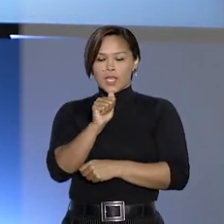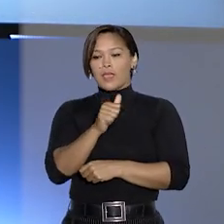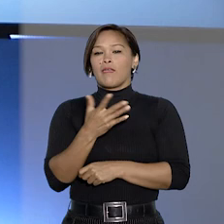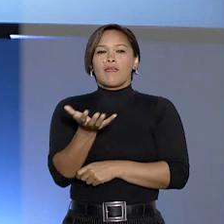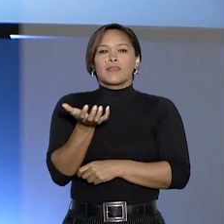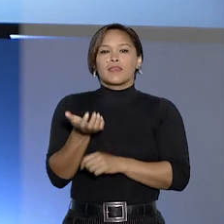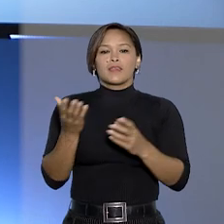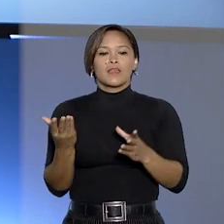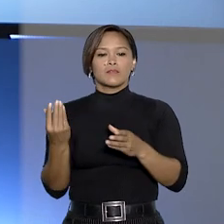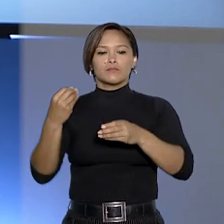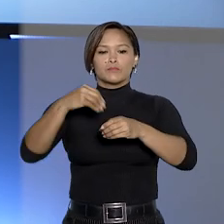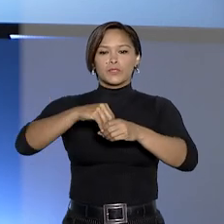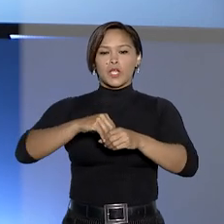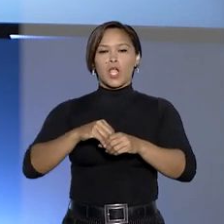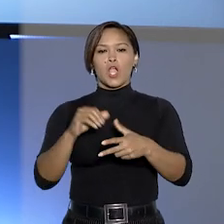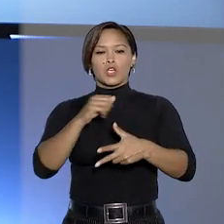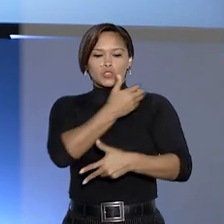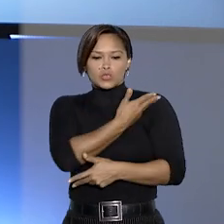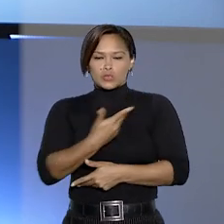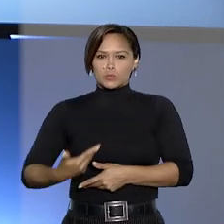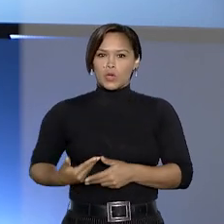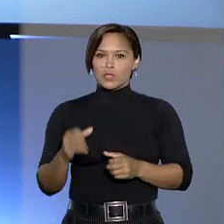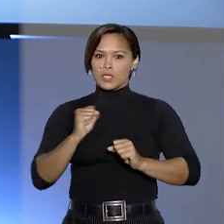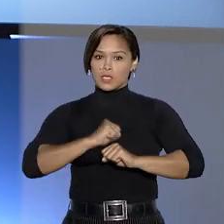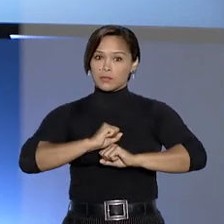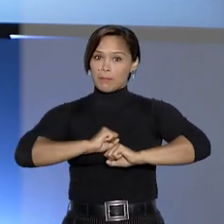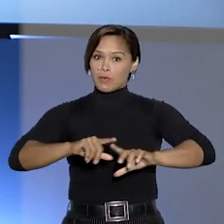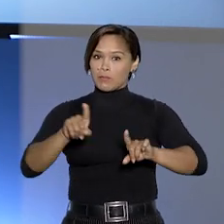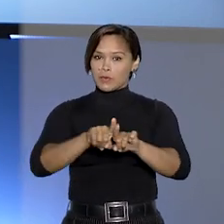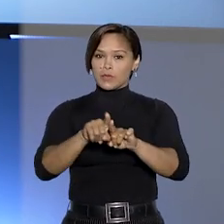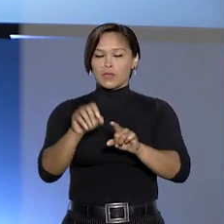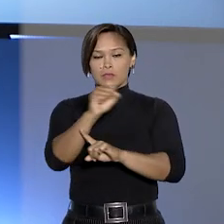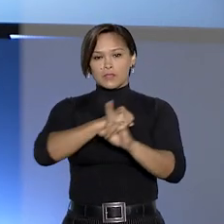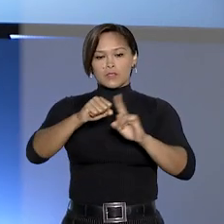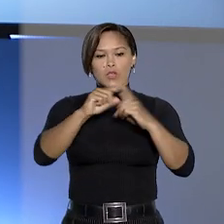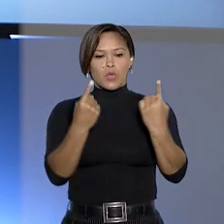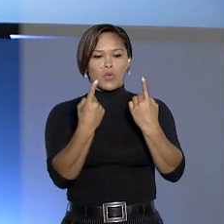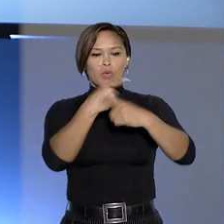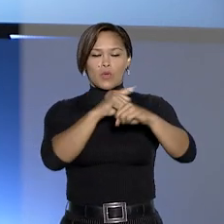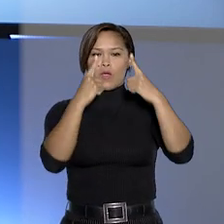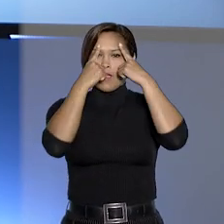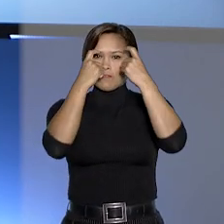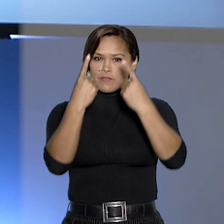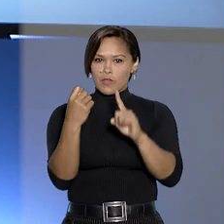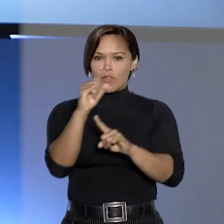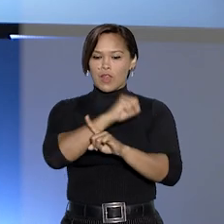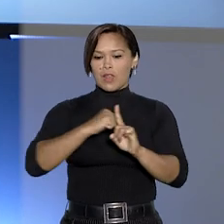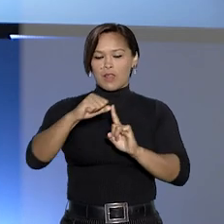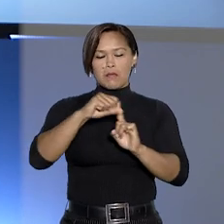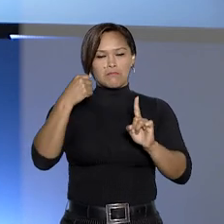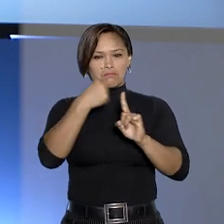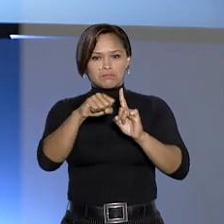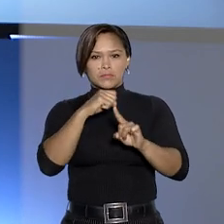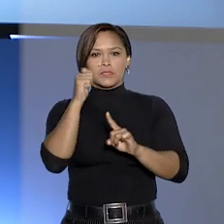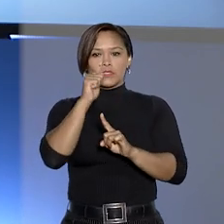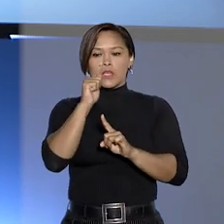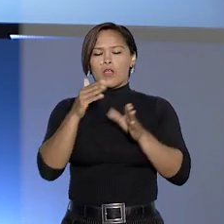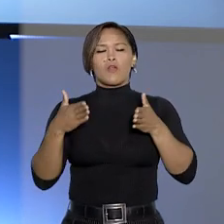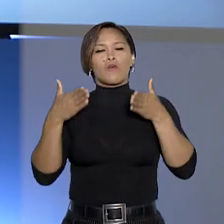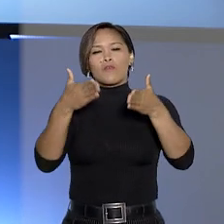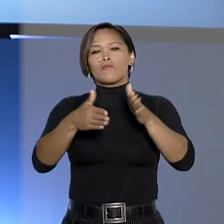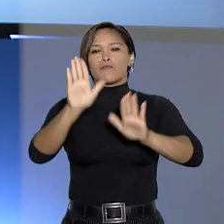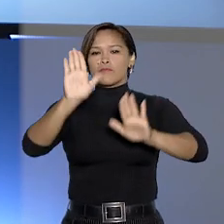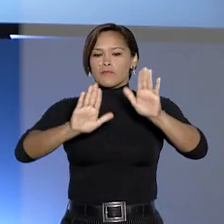que busca integrar os poderes públicos e a sociedade na luta contra a violência doméstica. O objetivo da